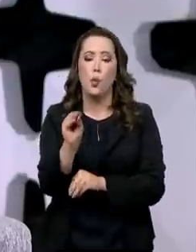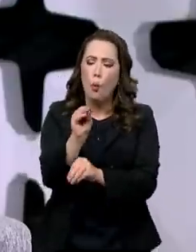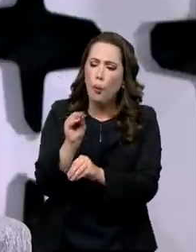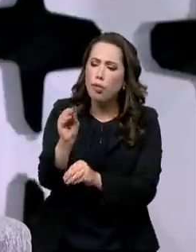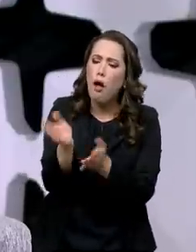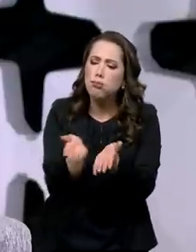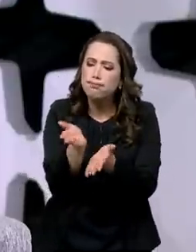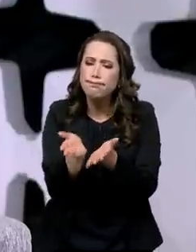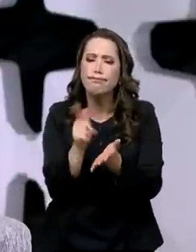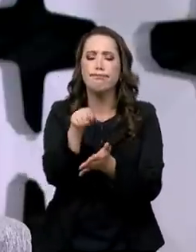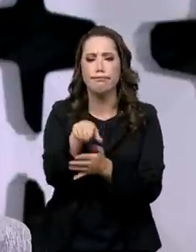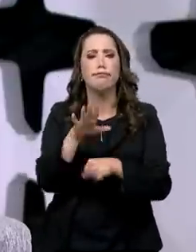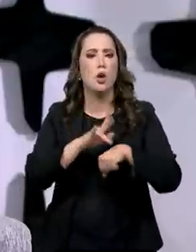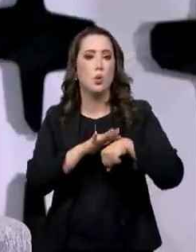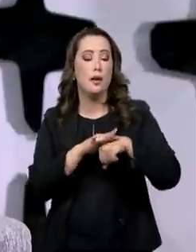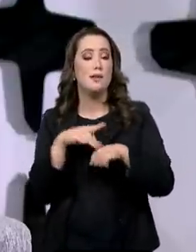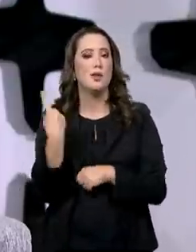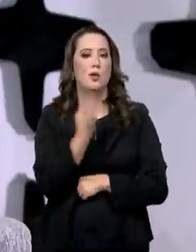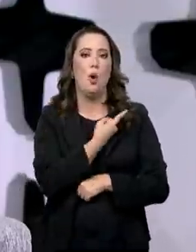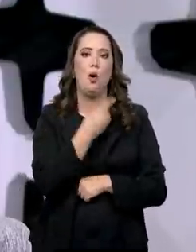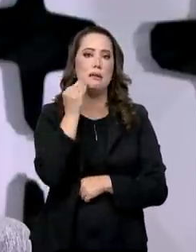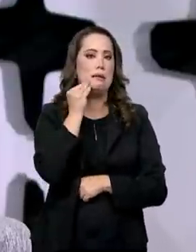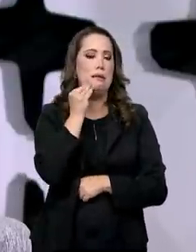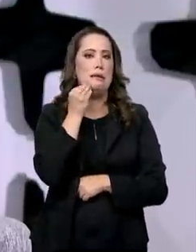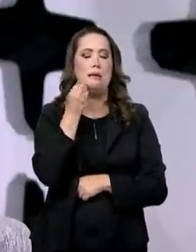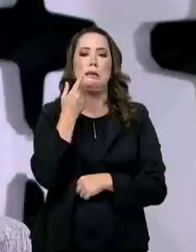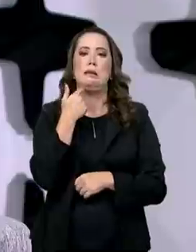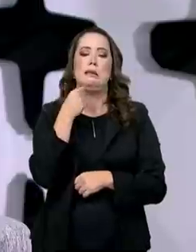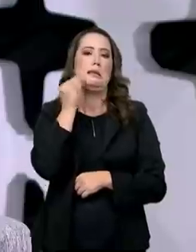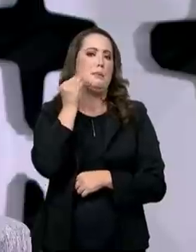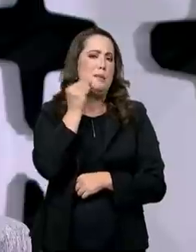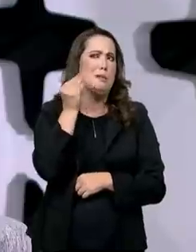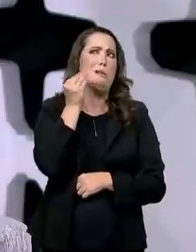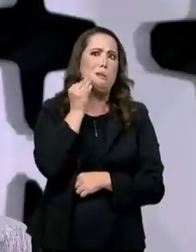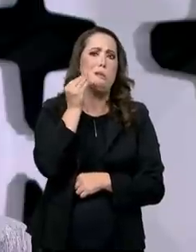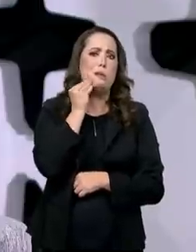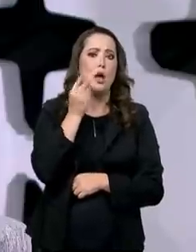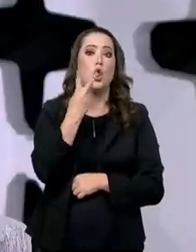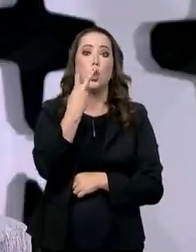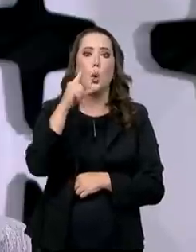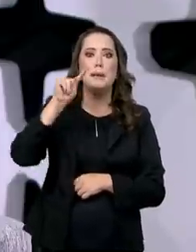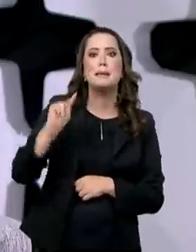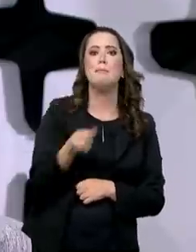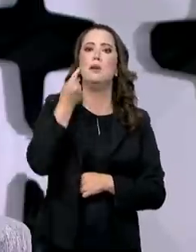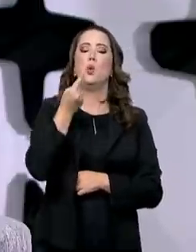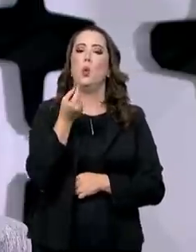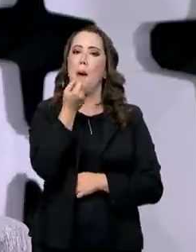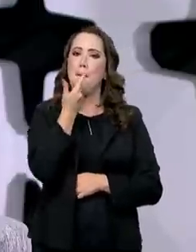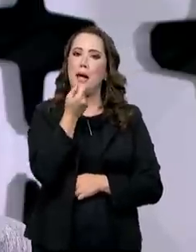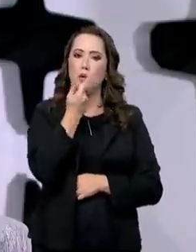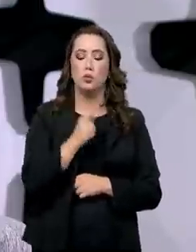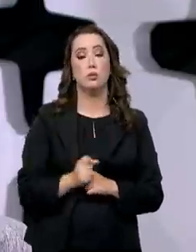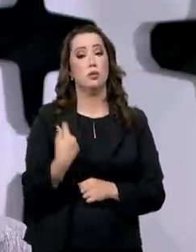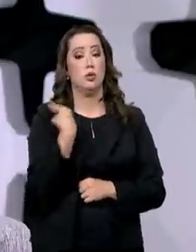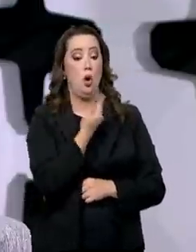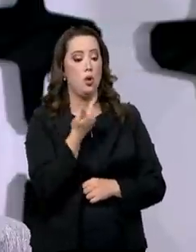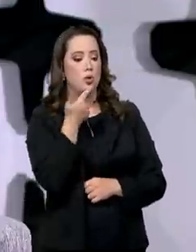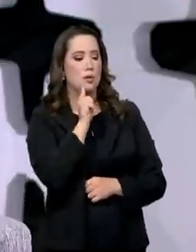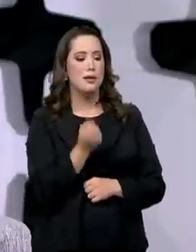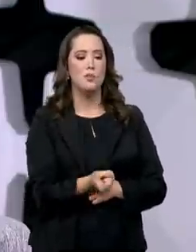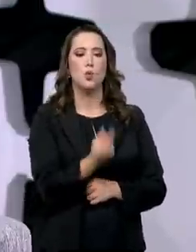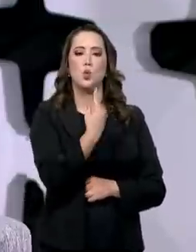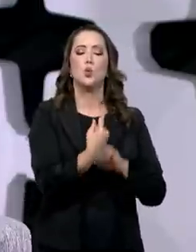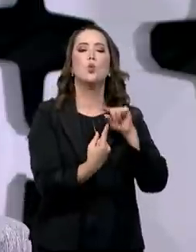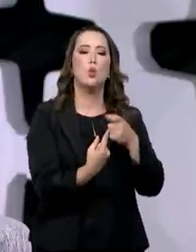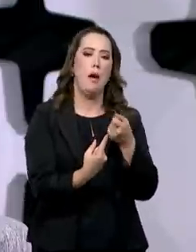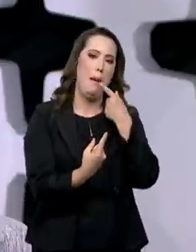nós testamos mais de 2 mil medicamentos, chegando a um medicamento que foi considerado adequado para